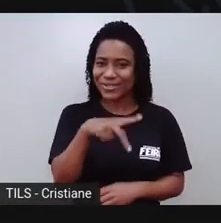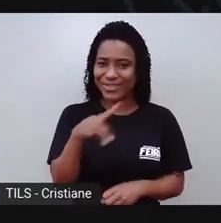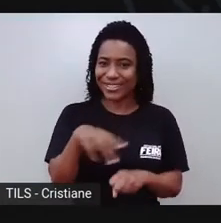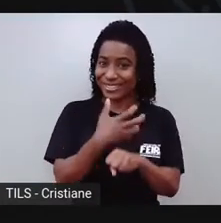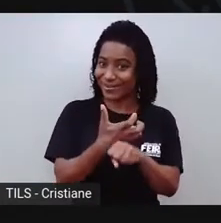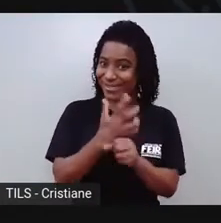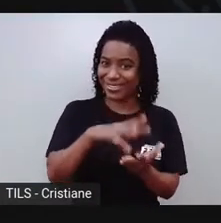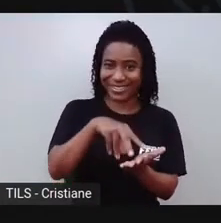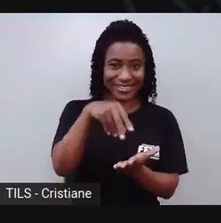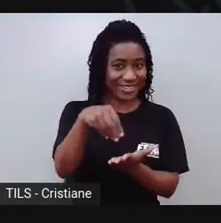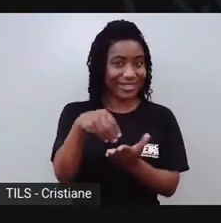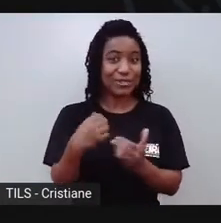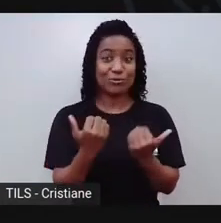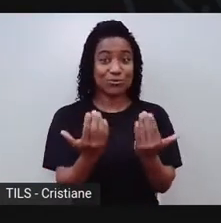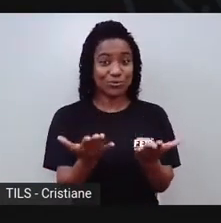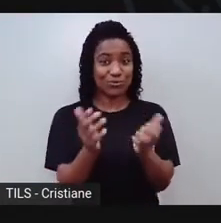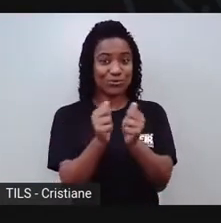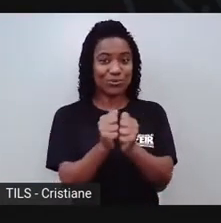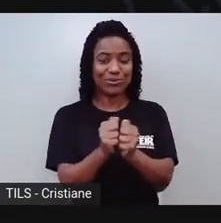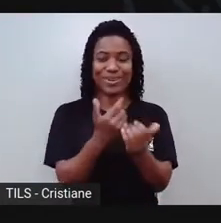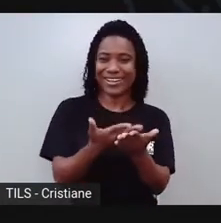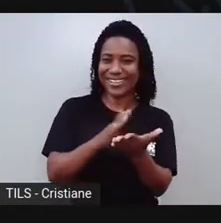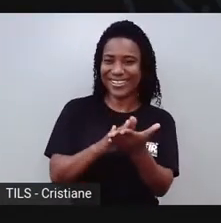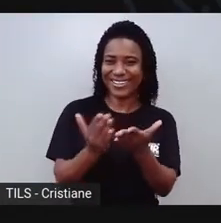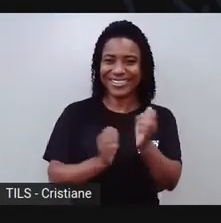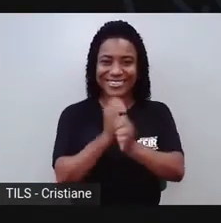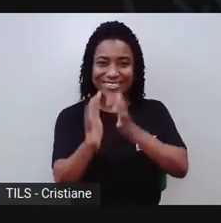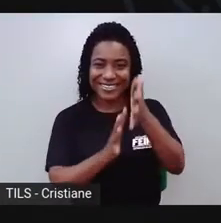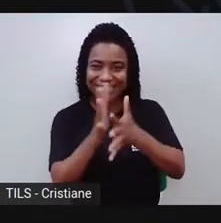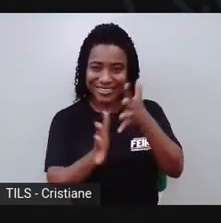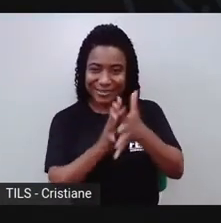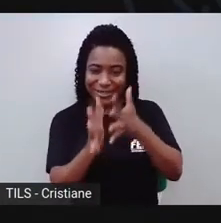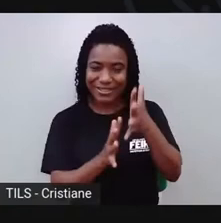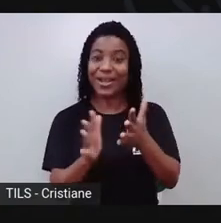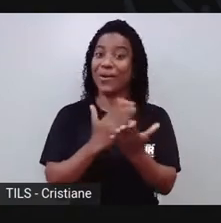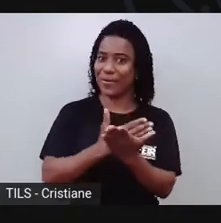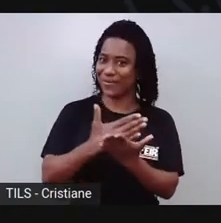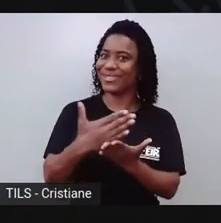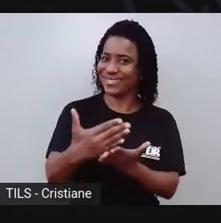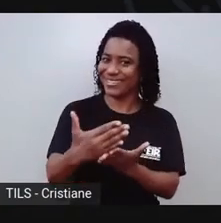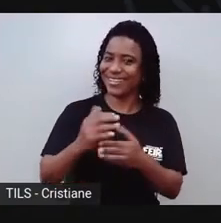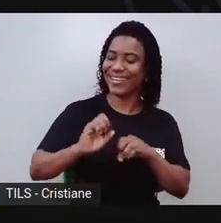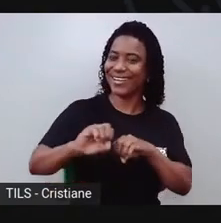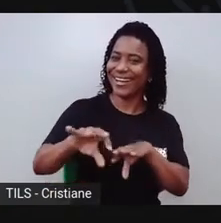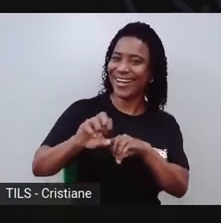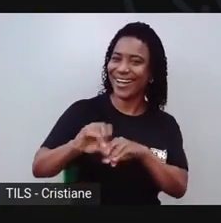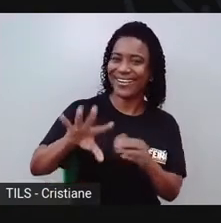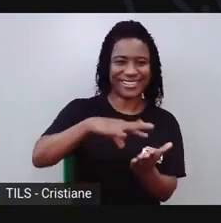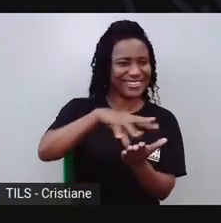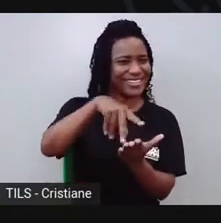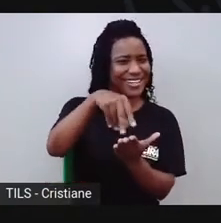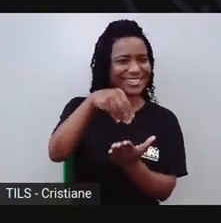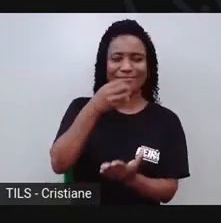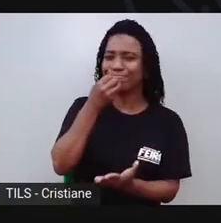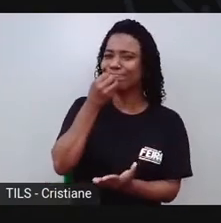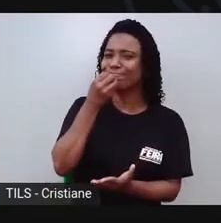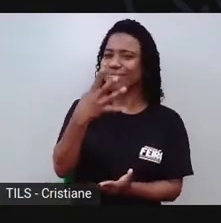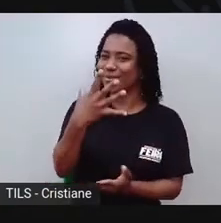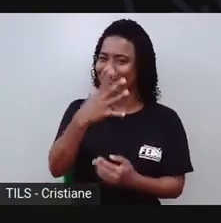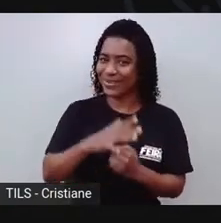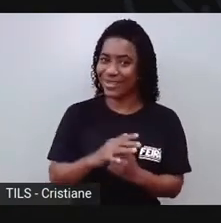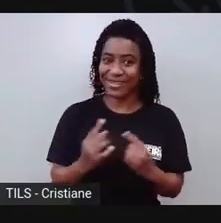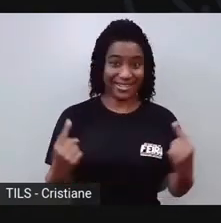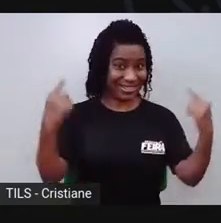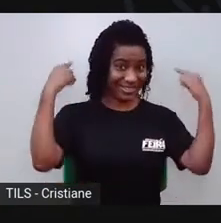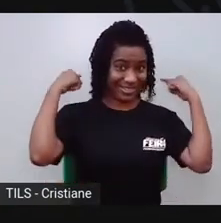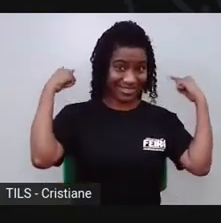Procris de Libra, para a gente começar a nossa aulinha de artes. Que bom, né, que agora vai ter artes também. E aqui atrás de